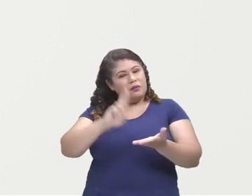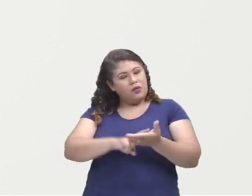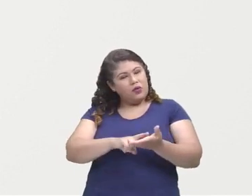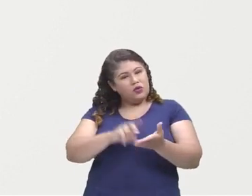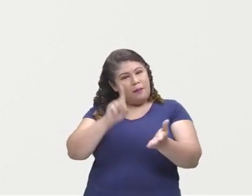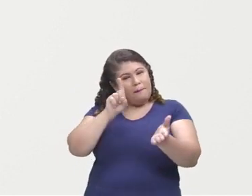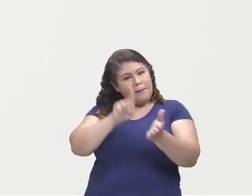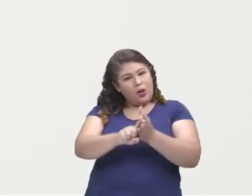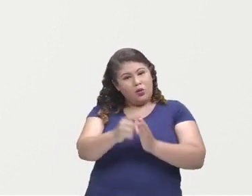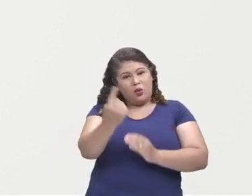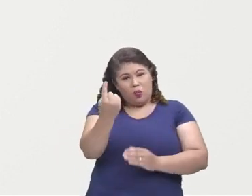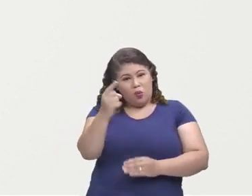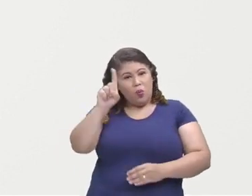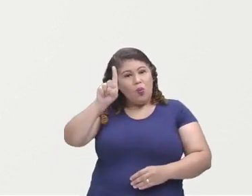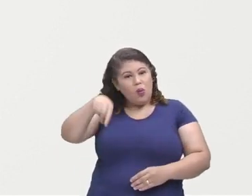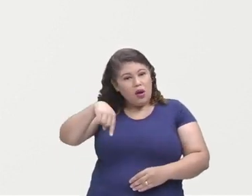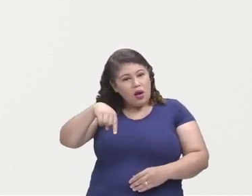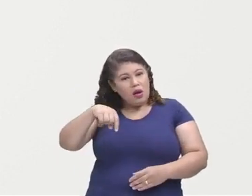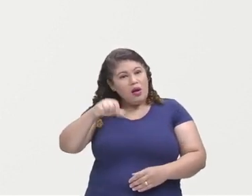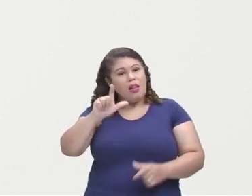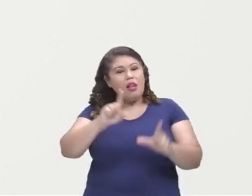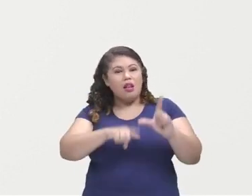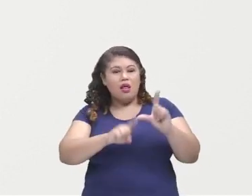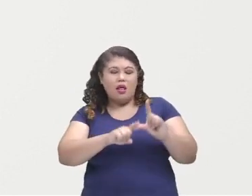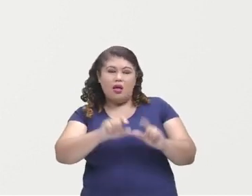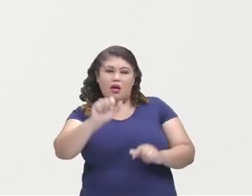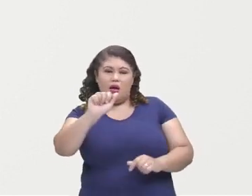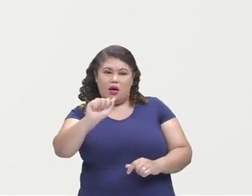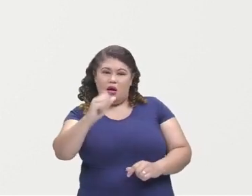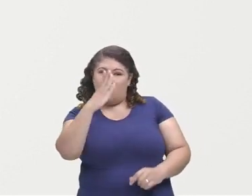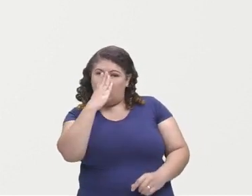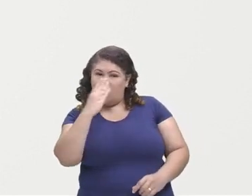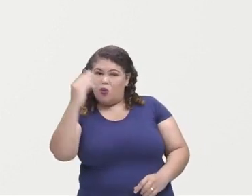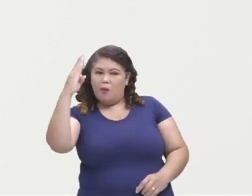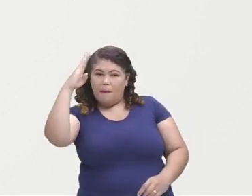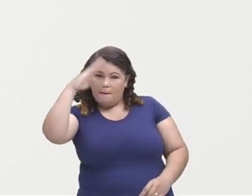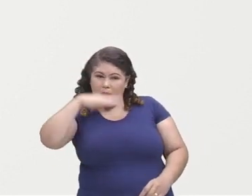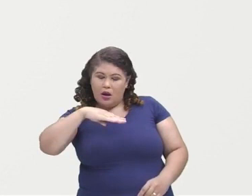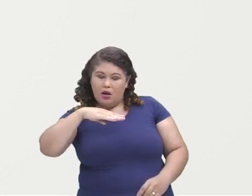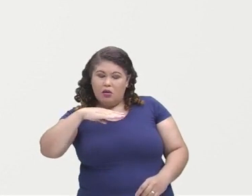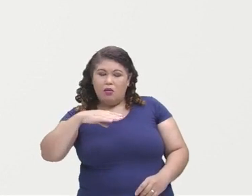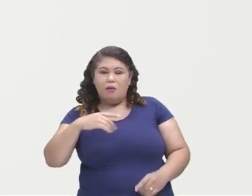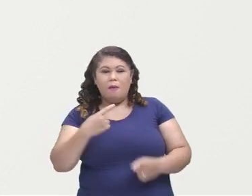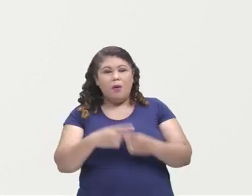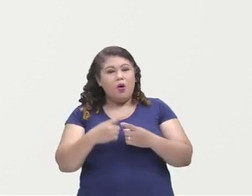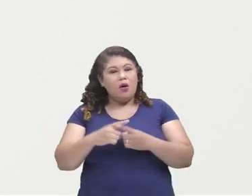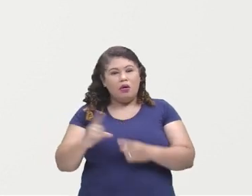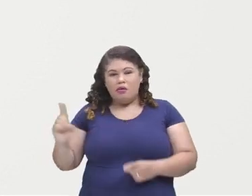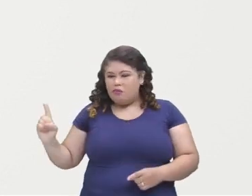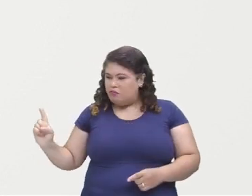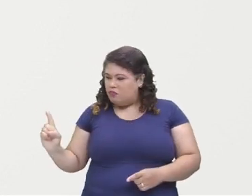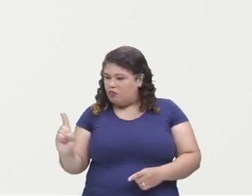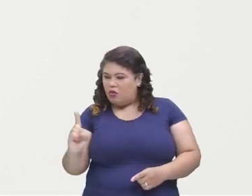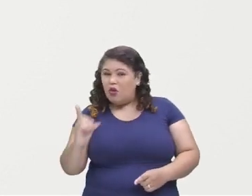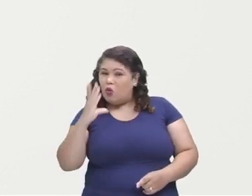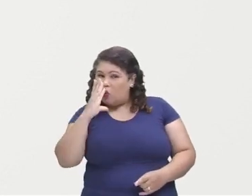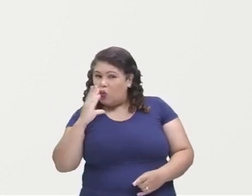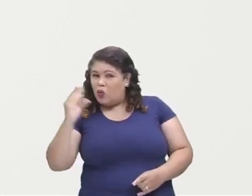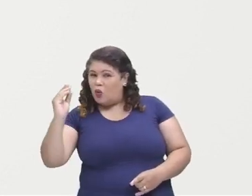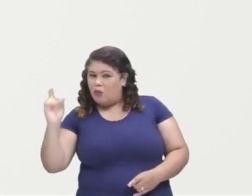para a nossa questão é a letra A, o lobo mau. Porque o lobo mau, ele apareceu no meio do caminho